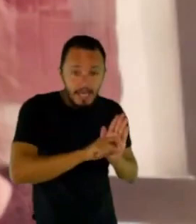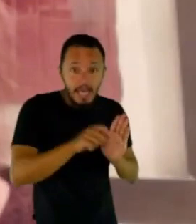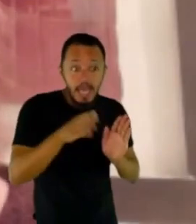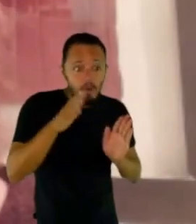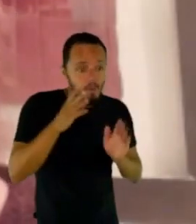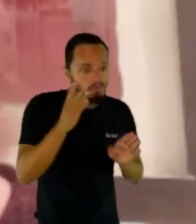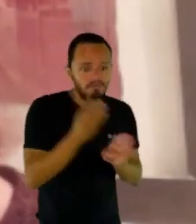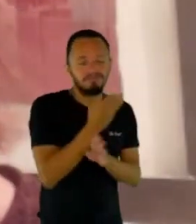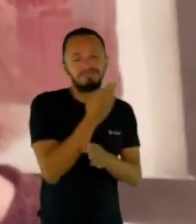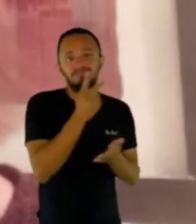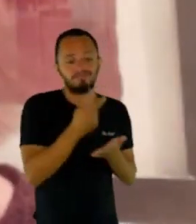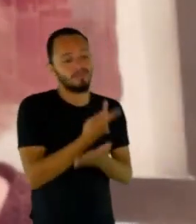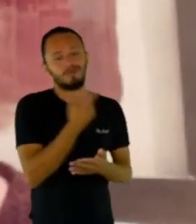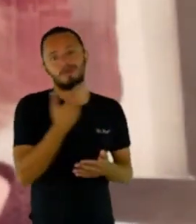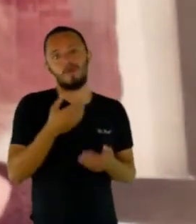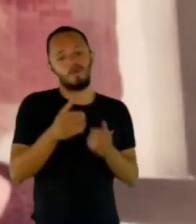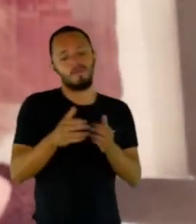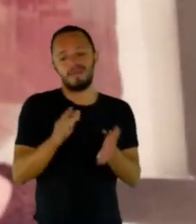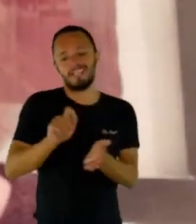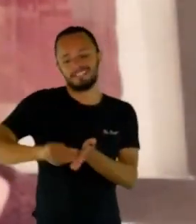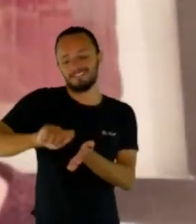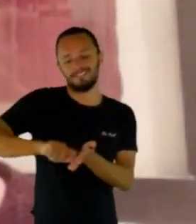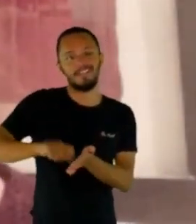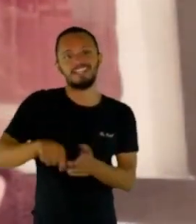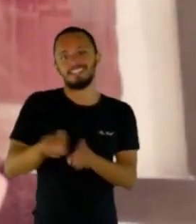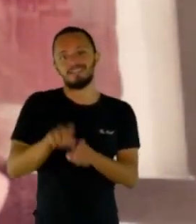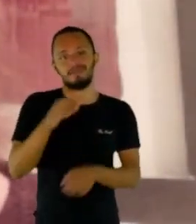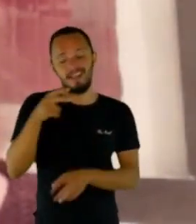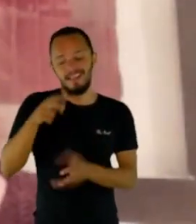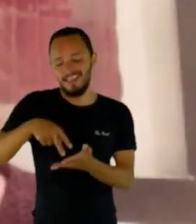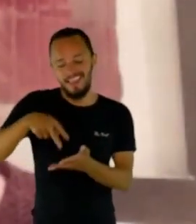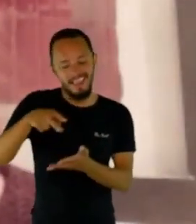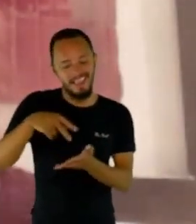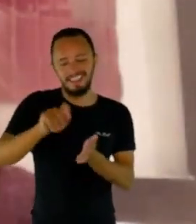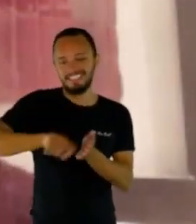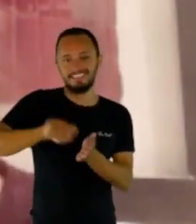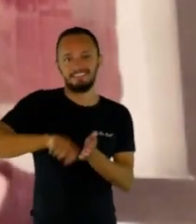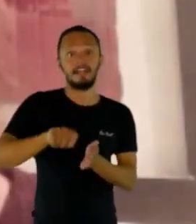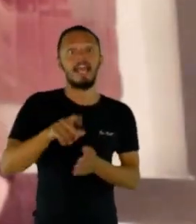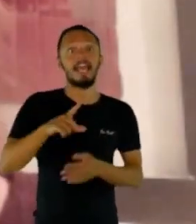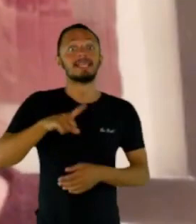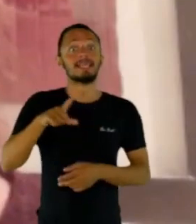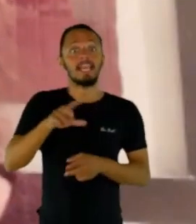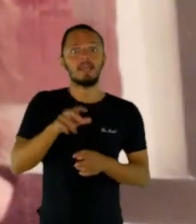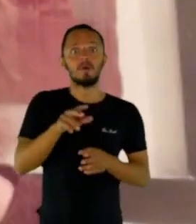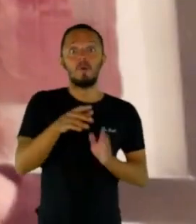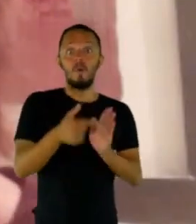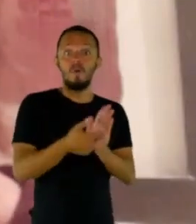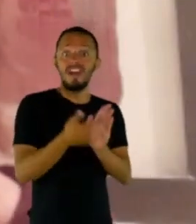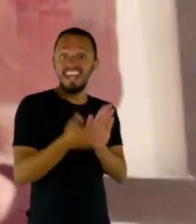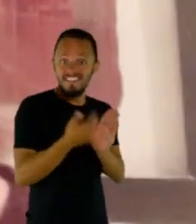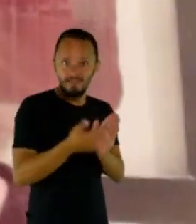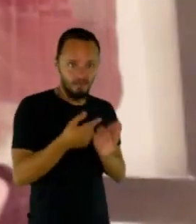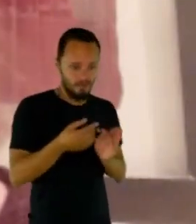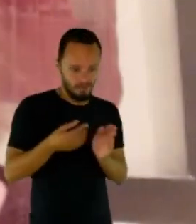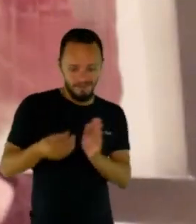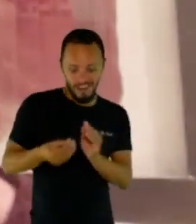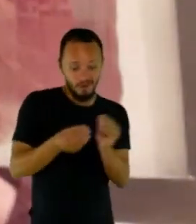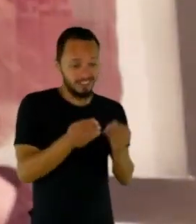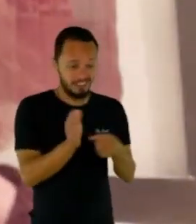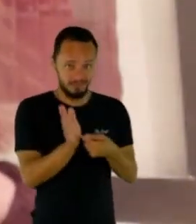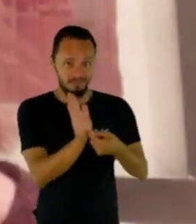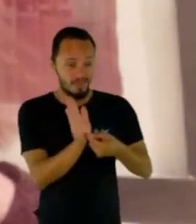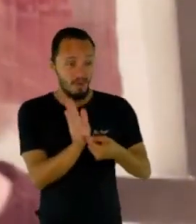livrinho autografado pelo Libério Neve, Cavalo Amarelo, e a minha professora chegou até ele e falou assim, essa menina vai ser uma